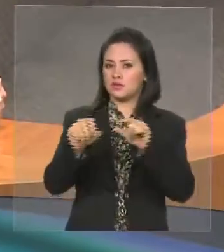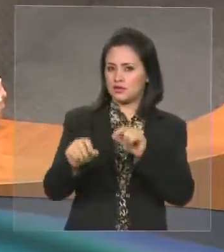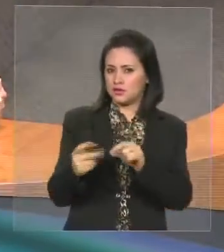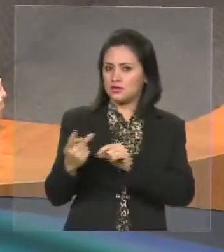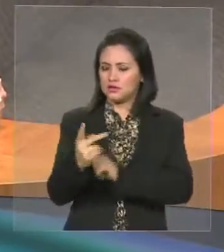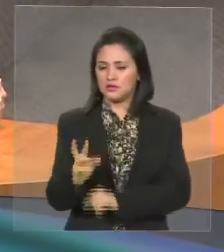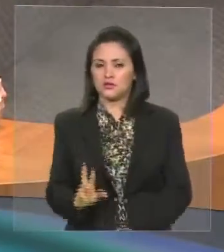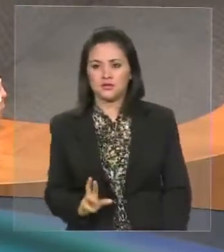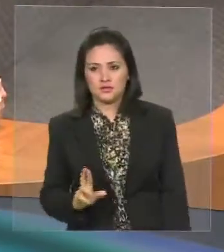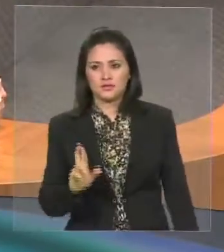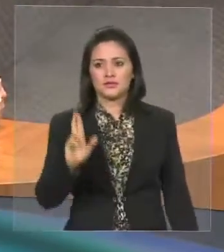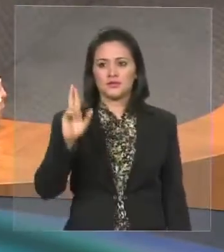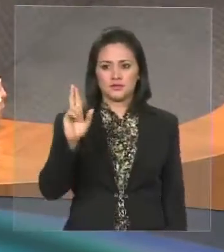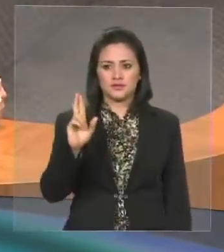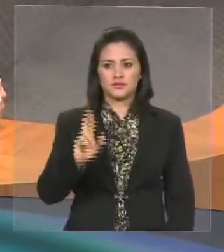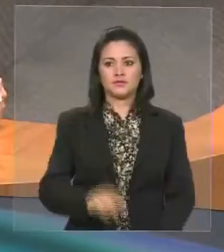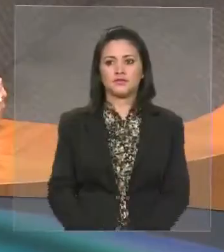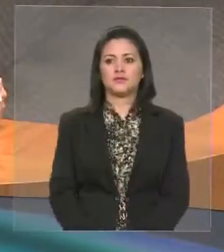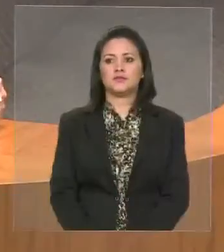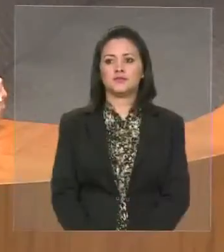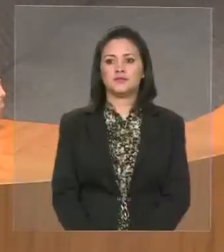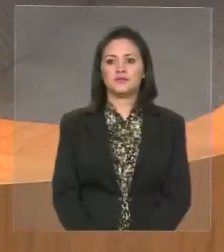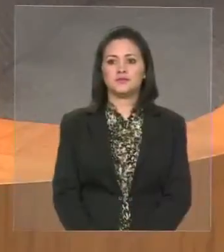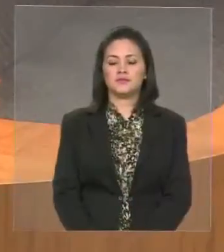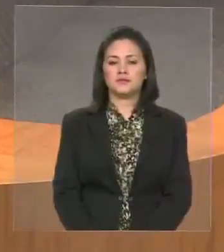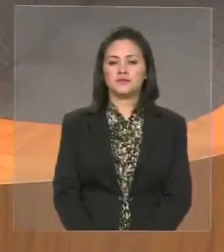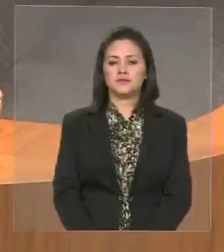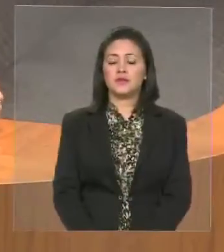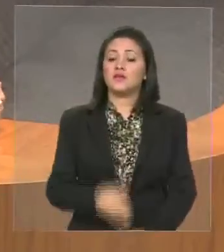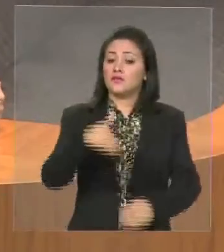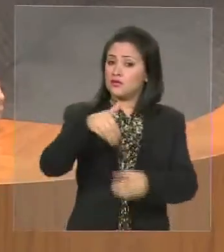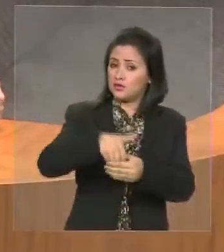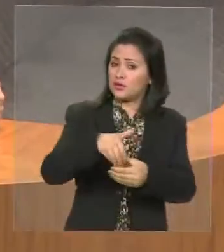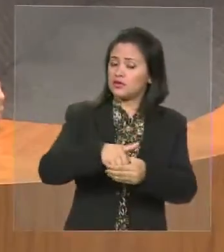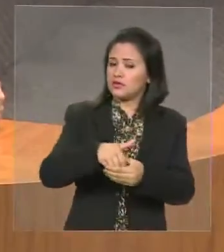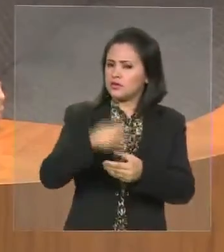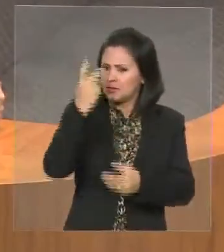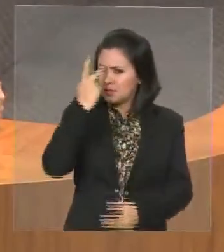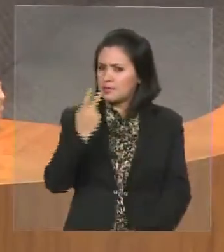votando com consciência.